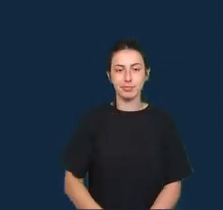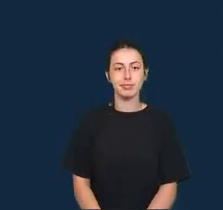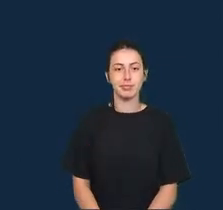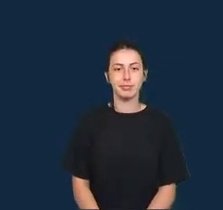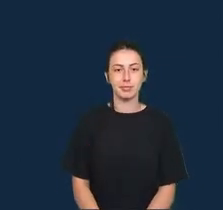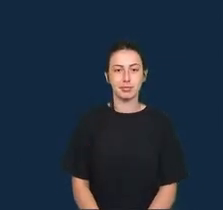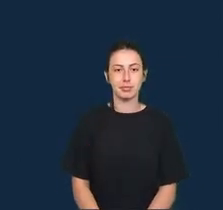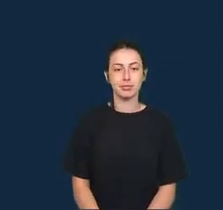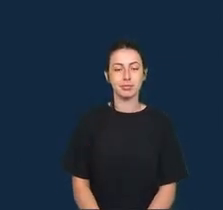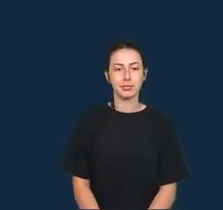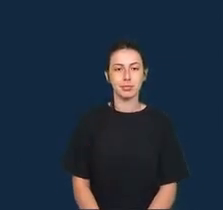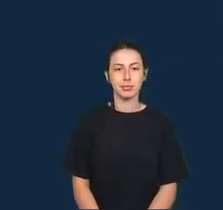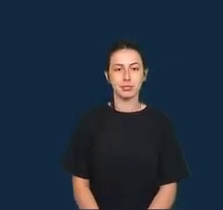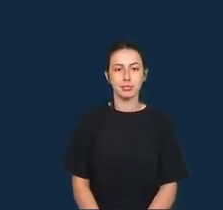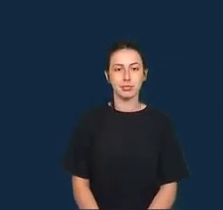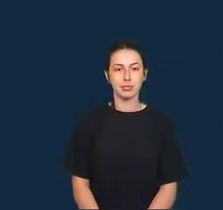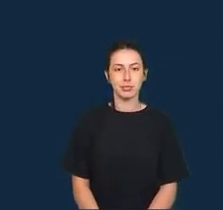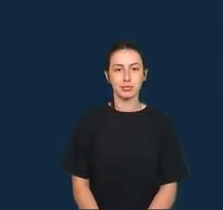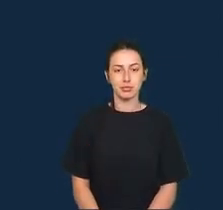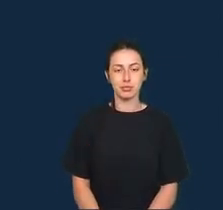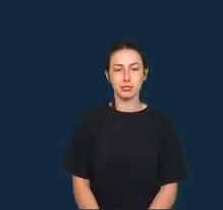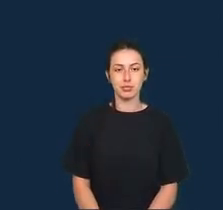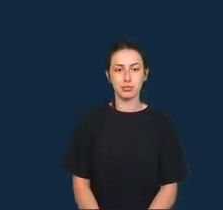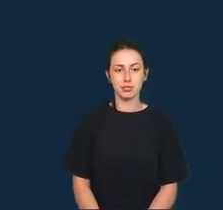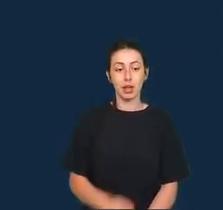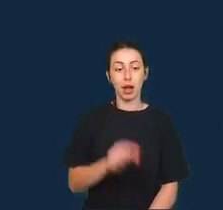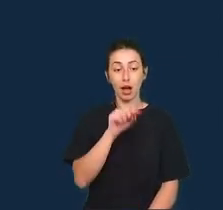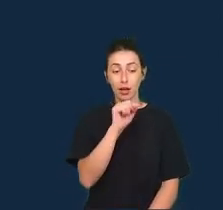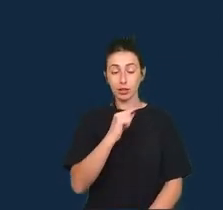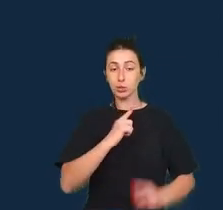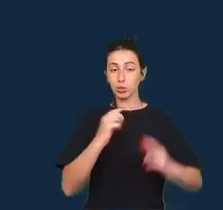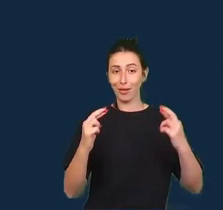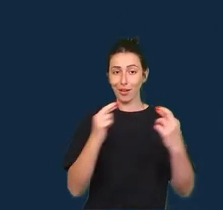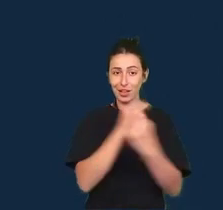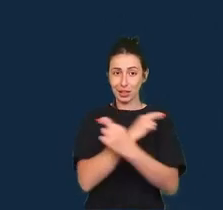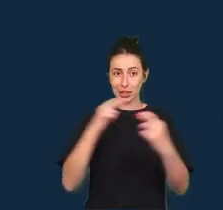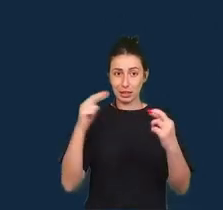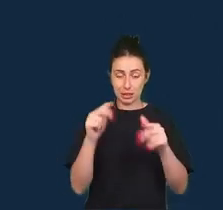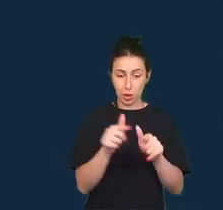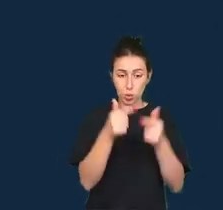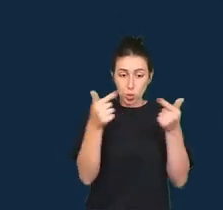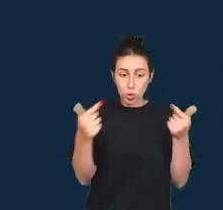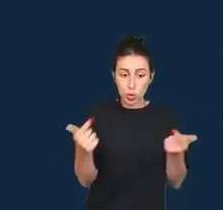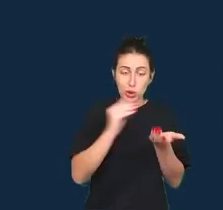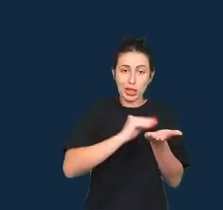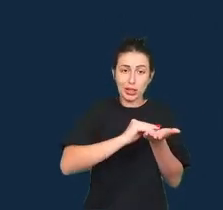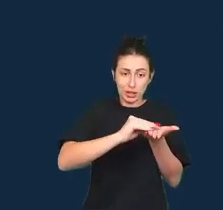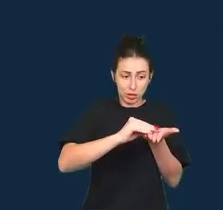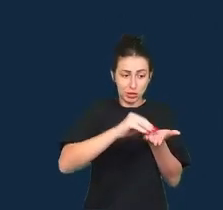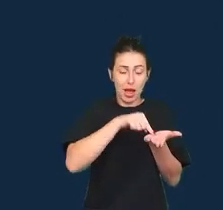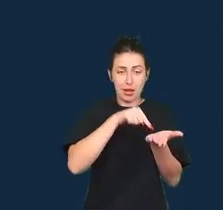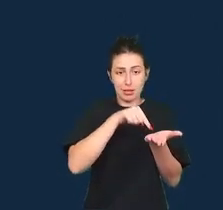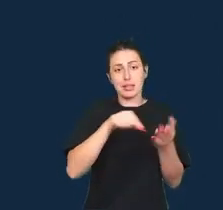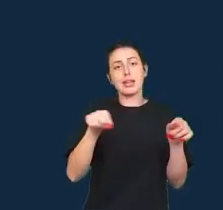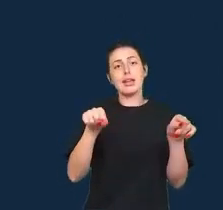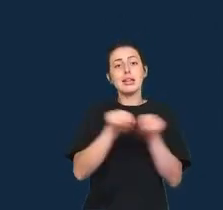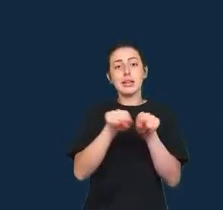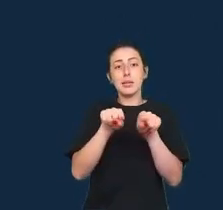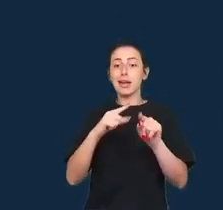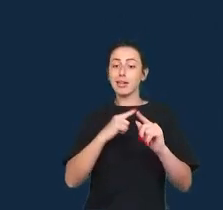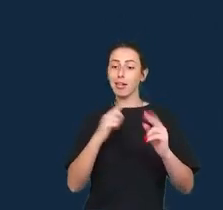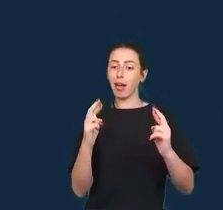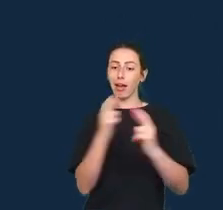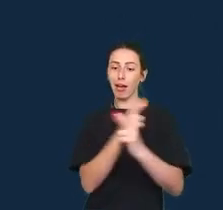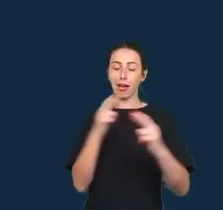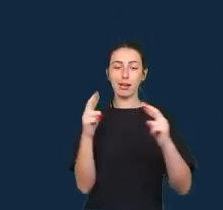Isso também se trata de jornalismo de dados que pode ser visto como uma militância de dados, ou seja, o